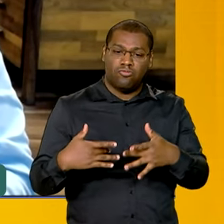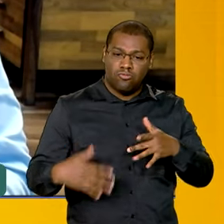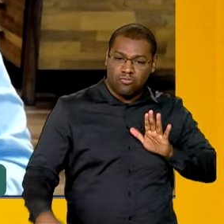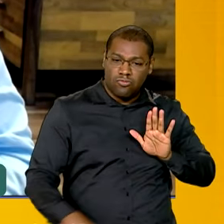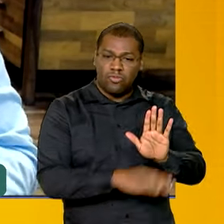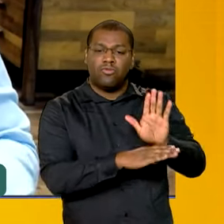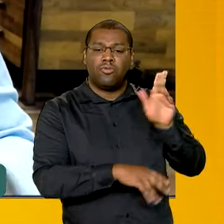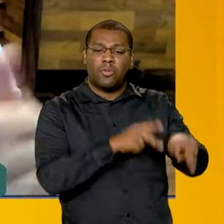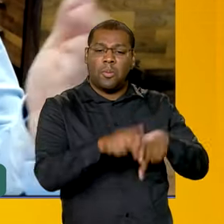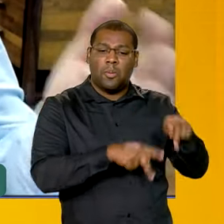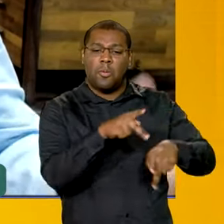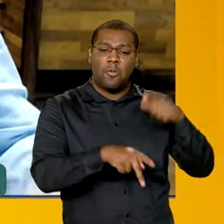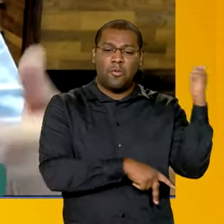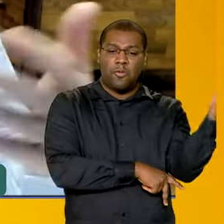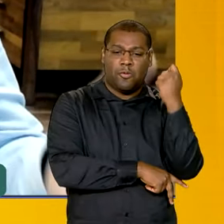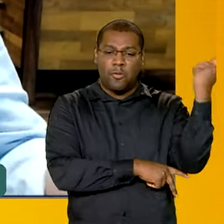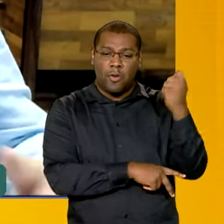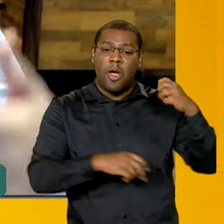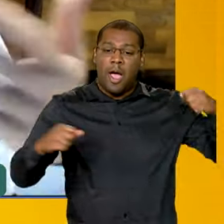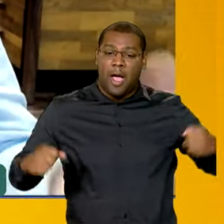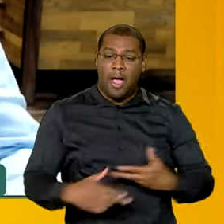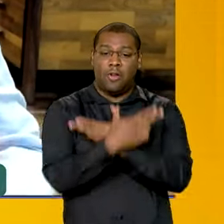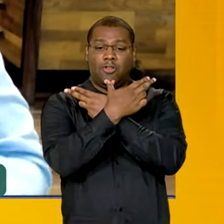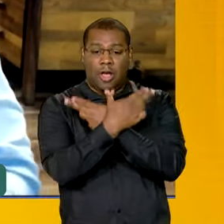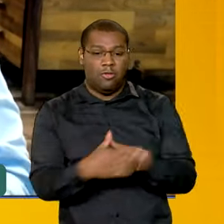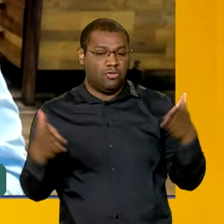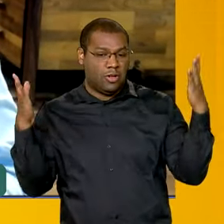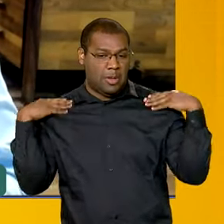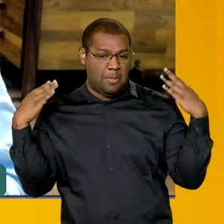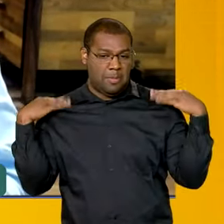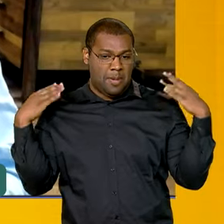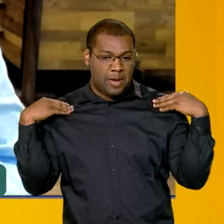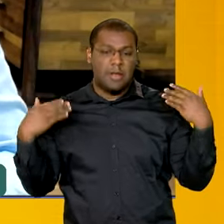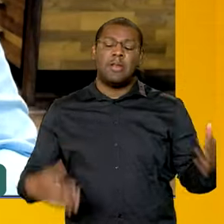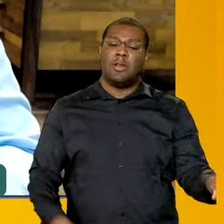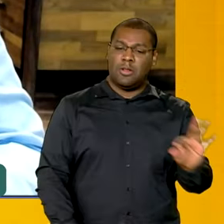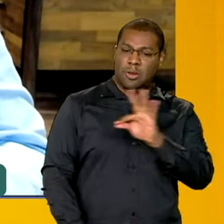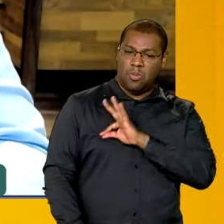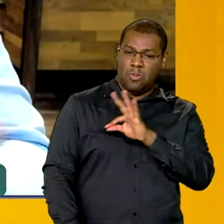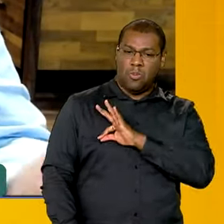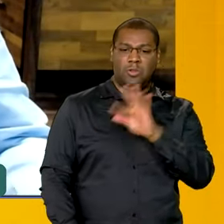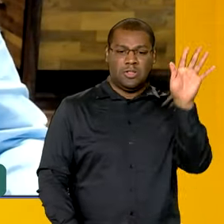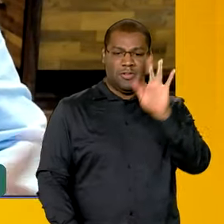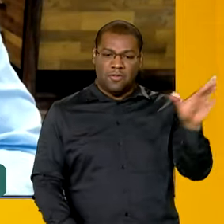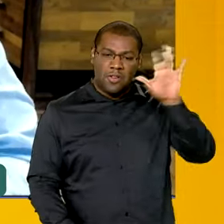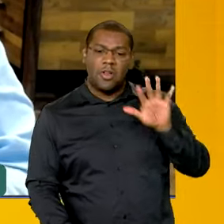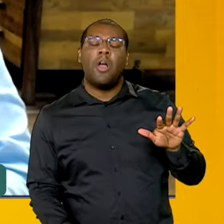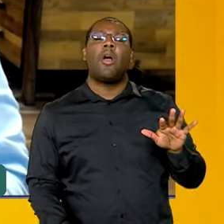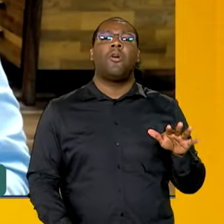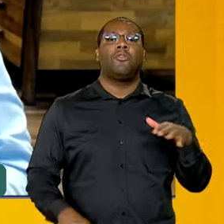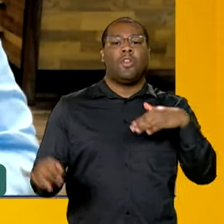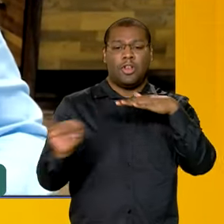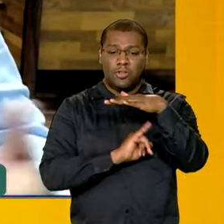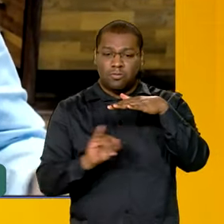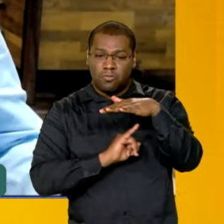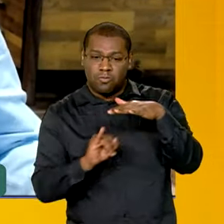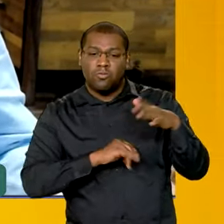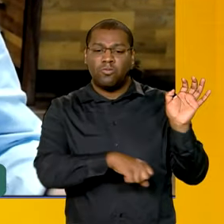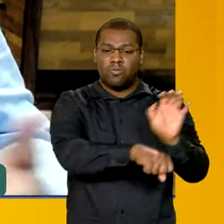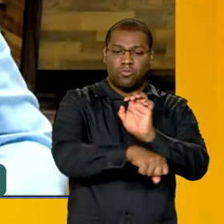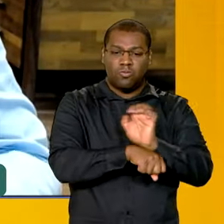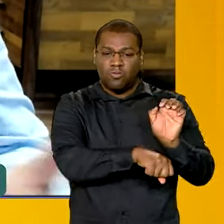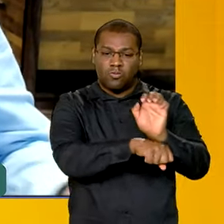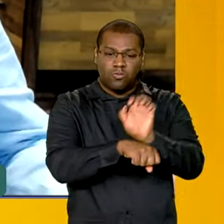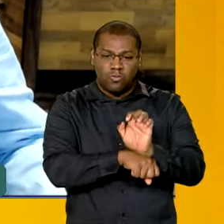da presença da aeronáutica, da marinha, do exército, da polícia federal, dos órgãos do Estado, todos